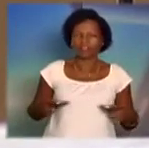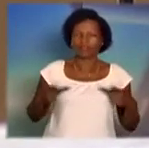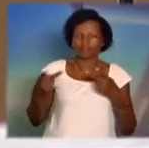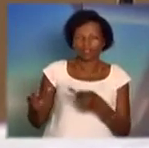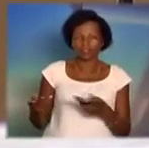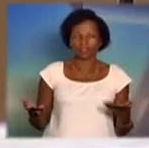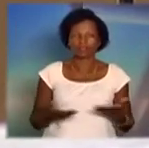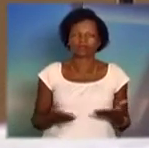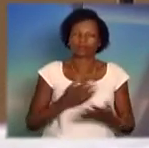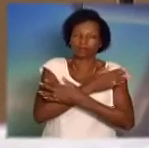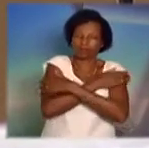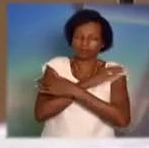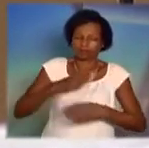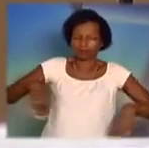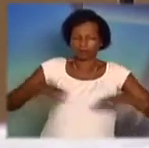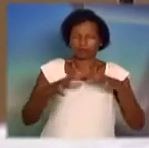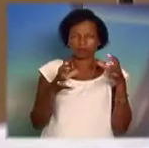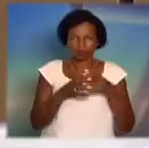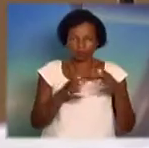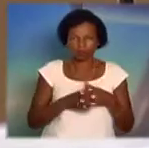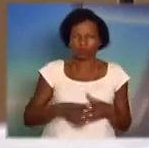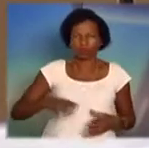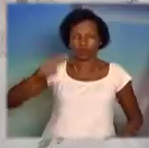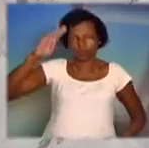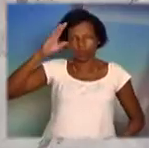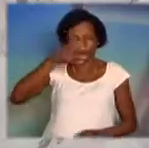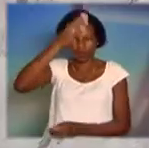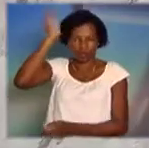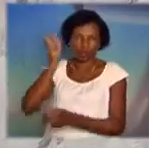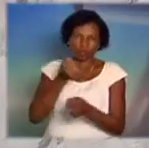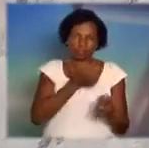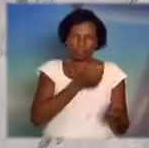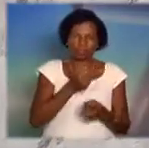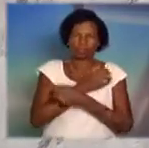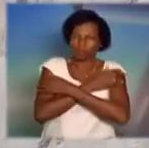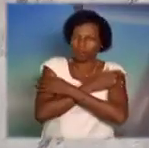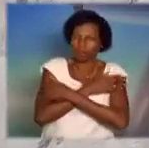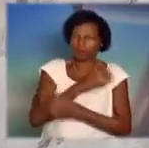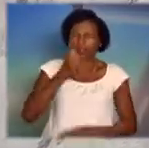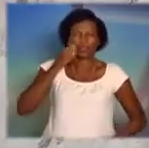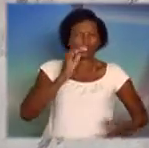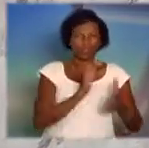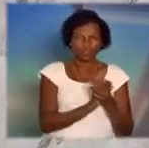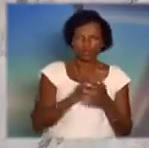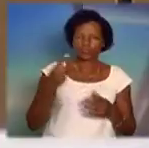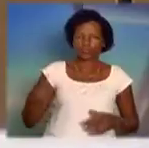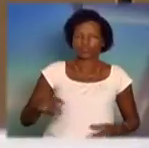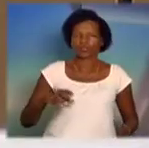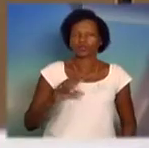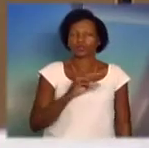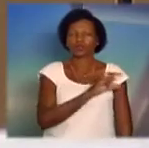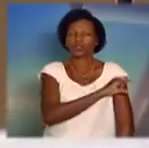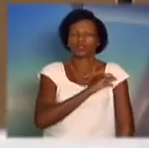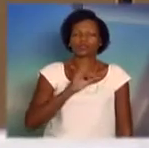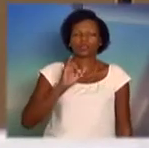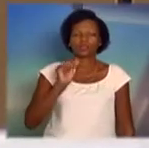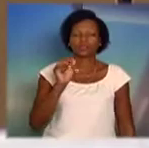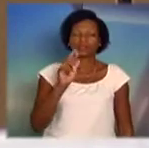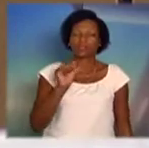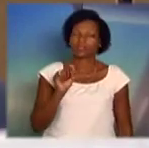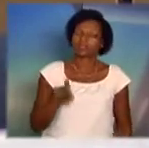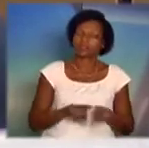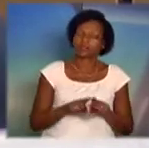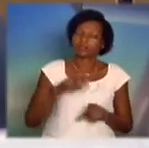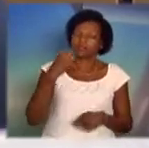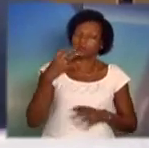bombeiros, bem como a cidade de Sorocaba, de onde o senhor é oriundo. Um grande abraço a todos, inclusive a sua esposa, capitão Iara também. Muito bom ter o senhor conosco